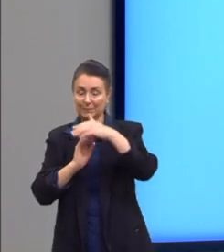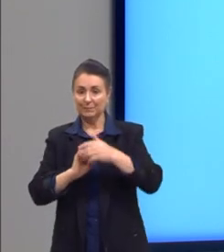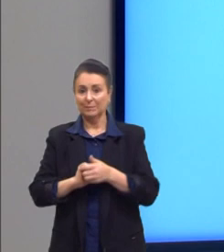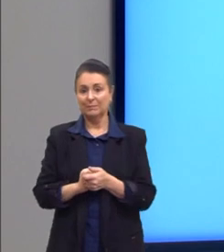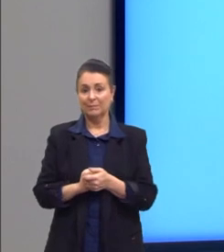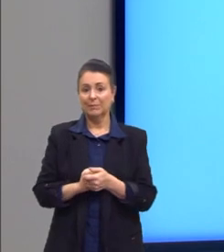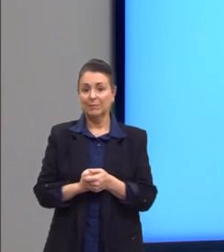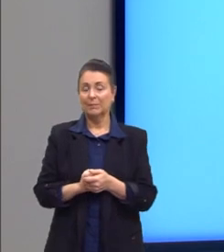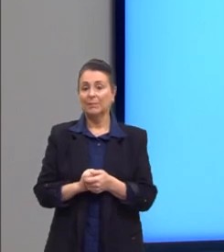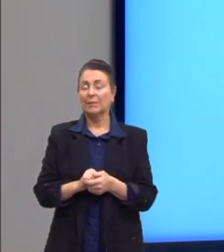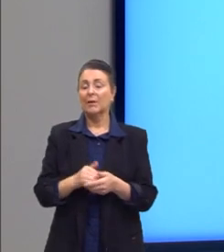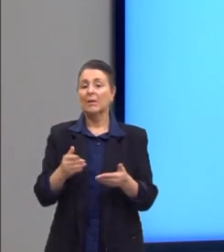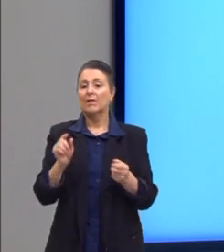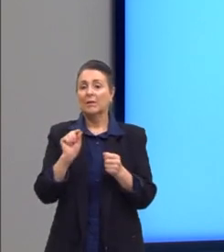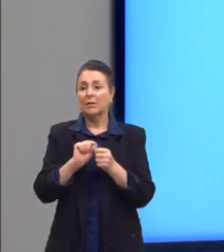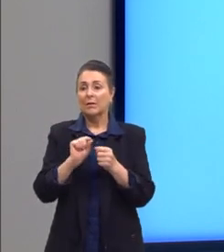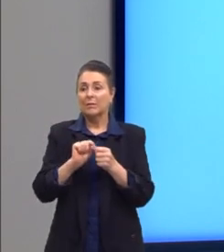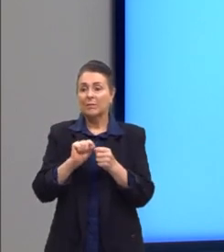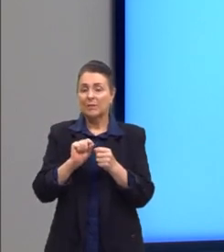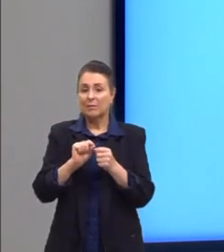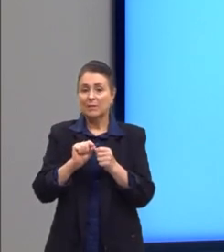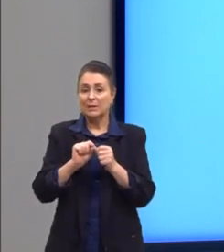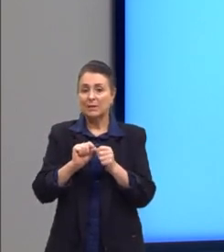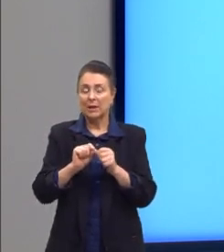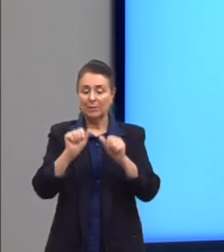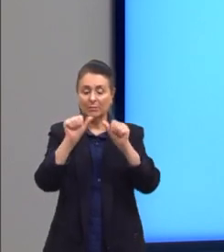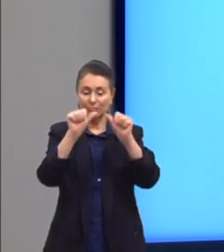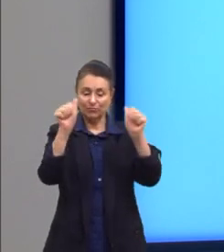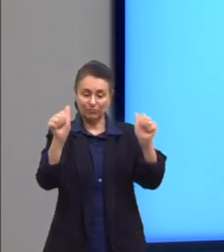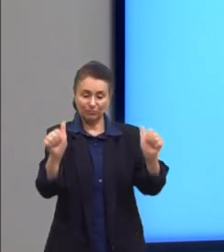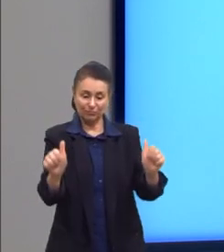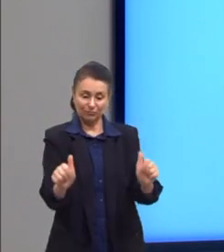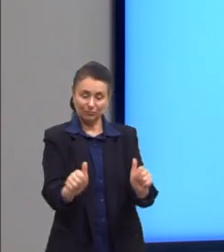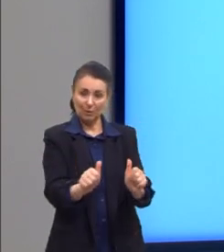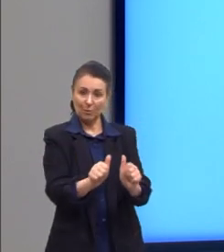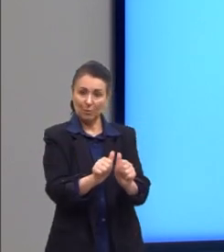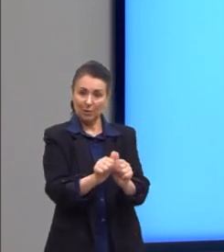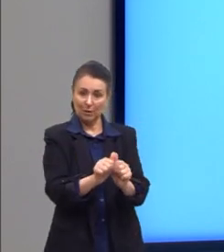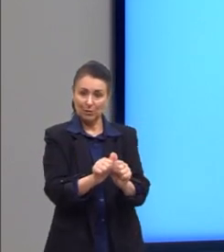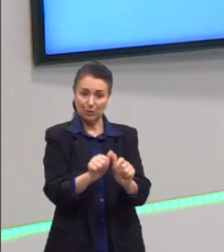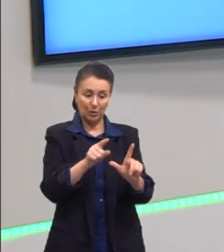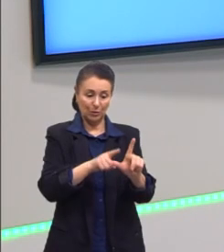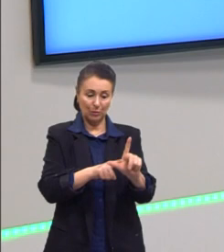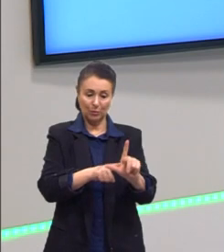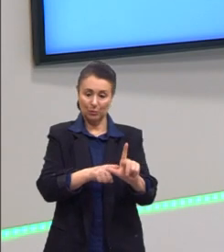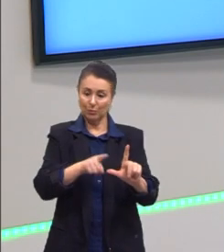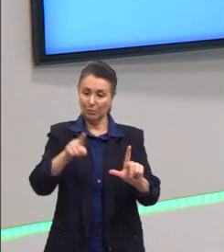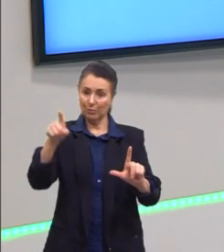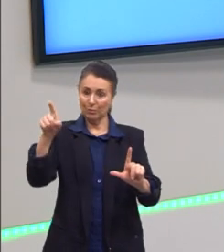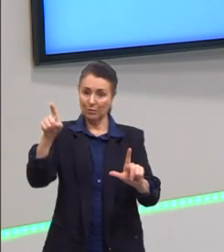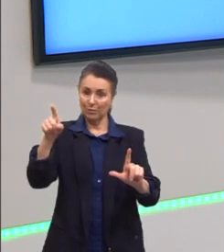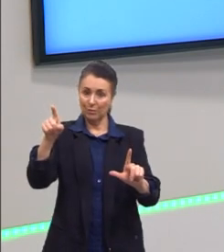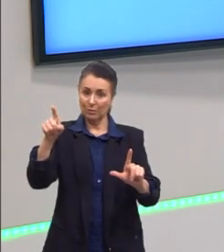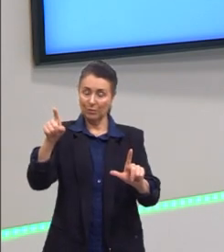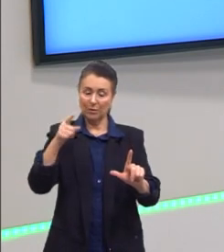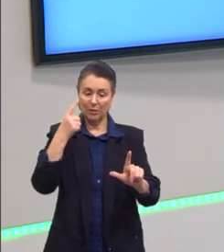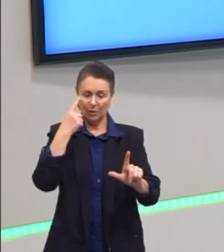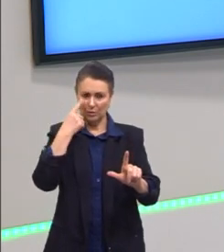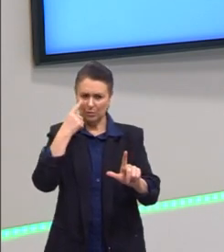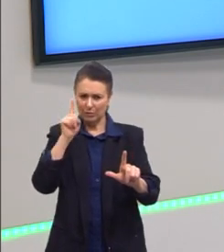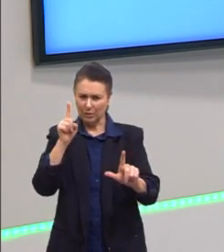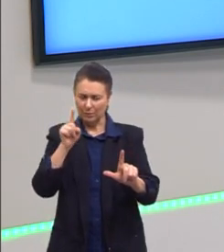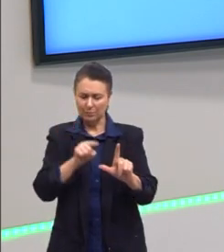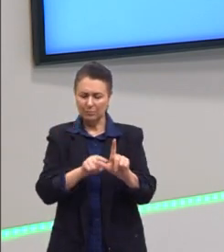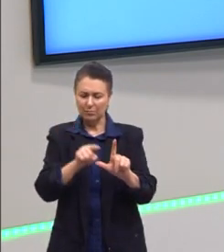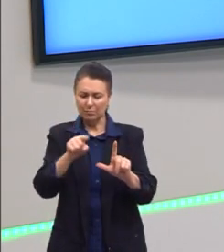Aqui, então, para a gente fazer o esboço do nosso gráfico, nós precisamos, então, considerar todas essas informações.